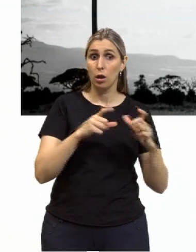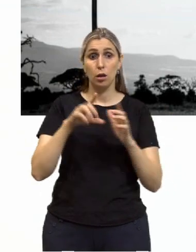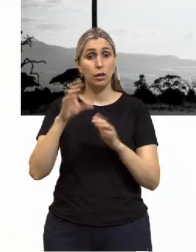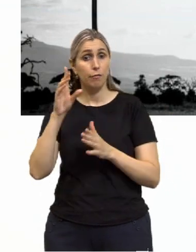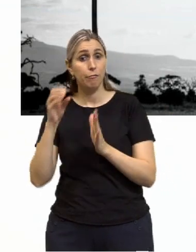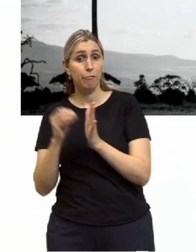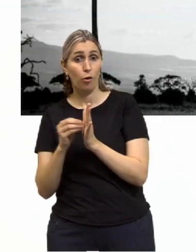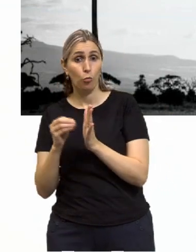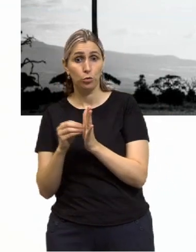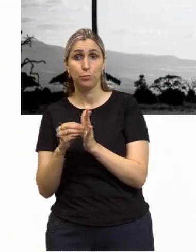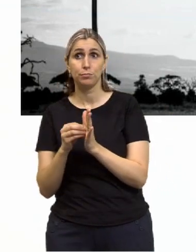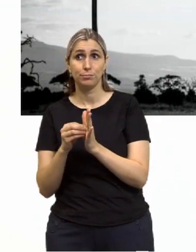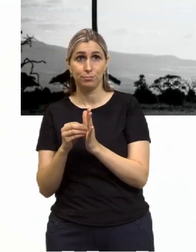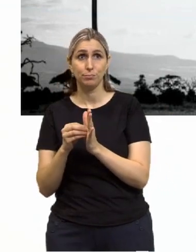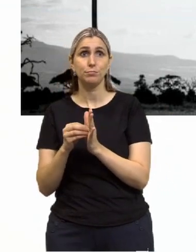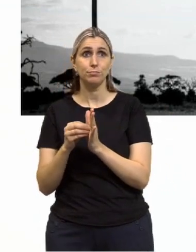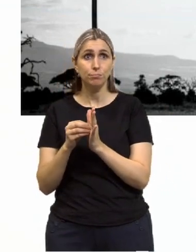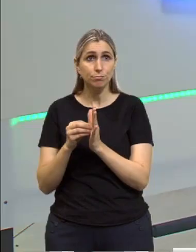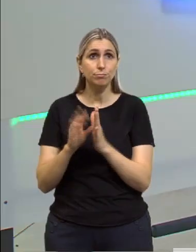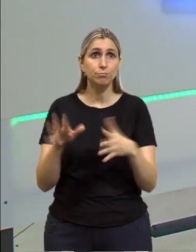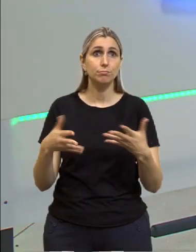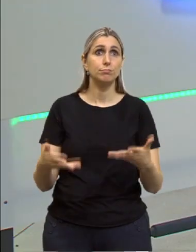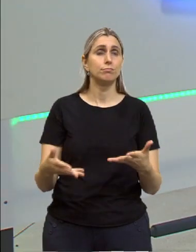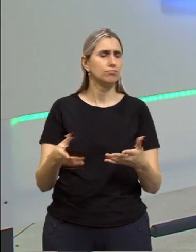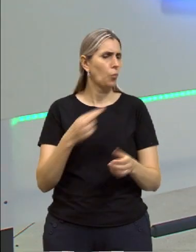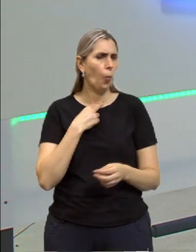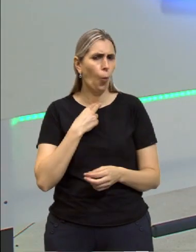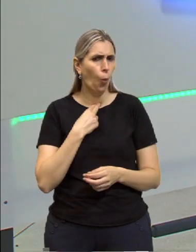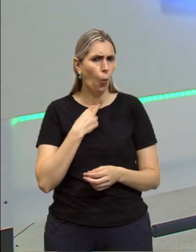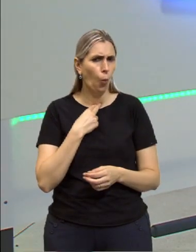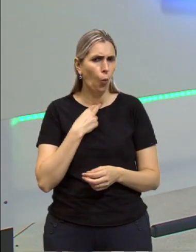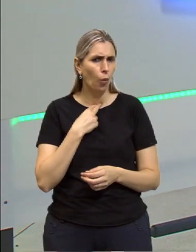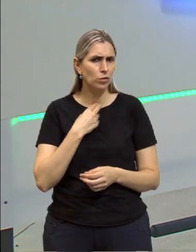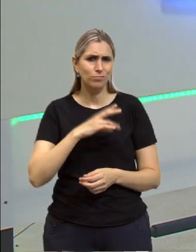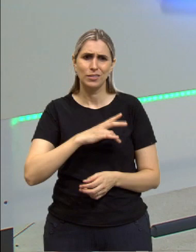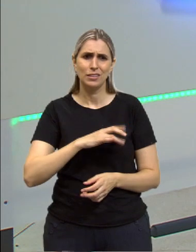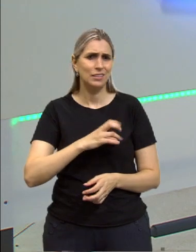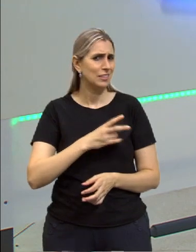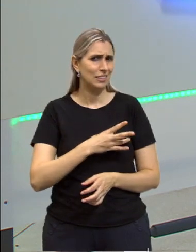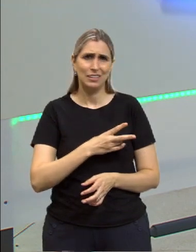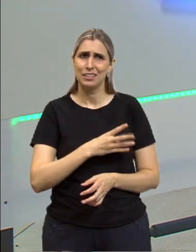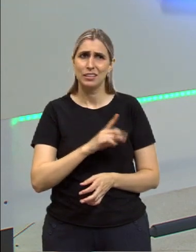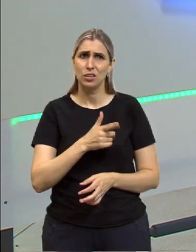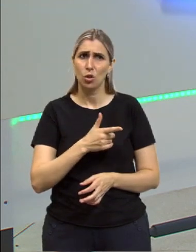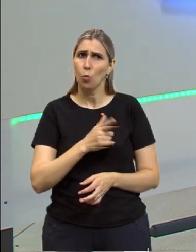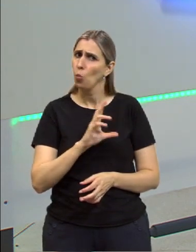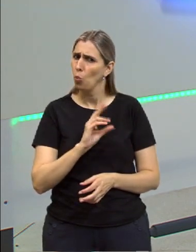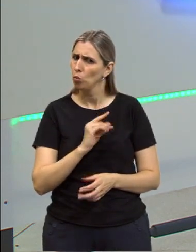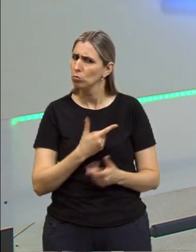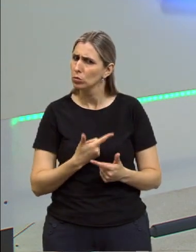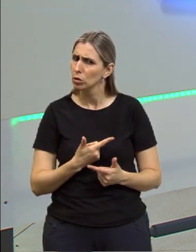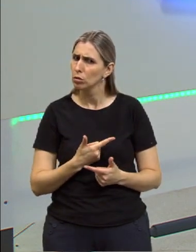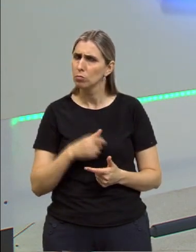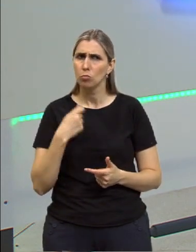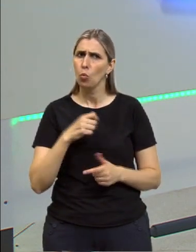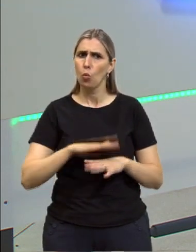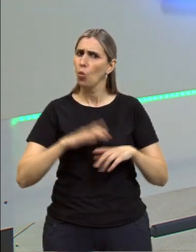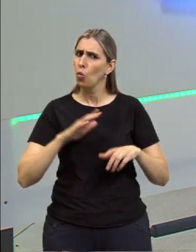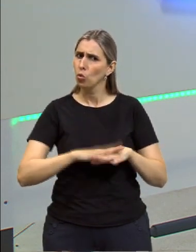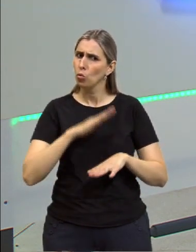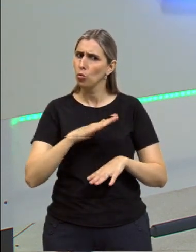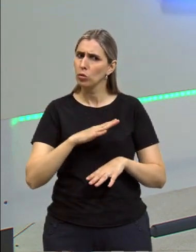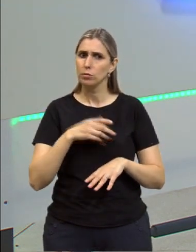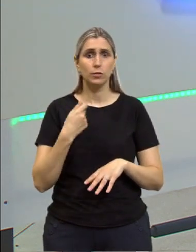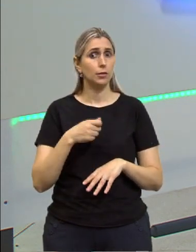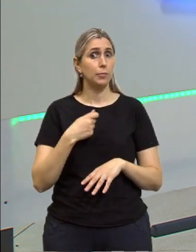deficiência. Então, você não pode ser covarde. Não demais. Você também não pode ser